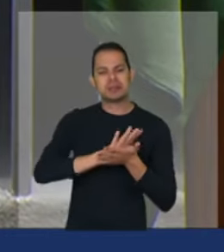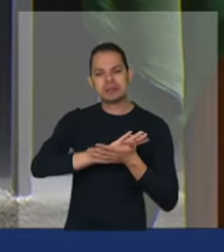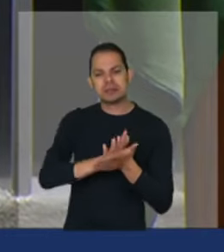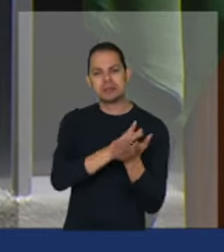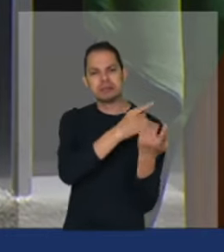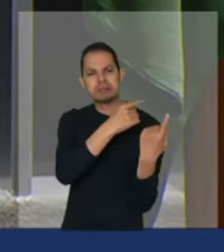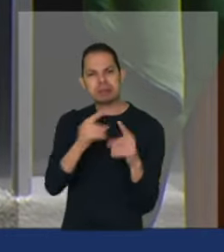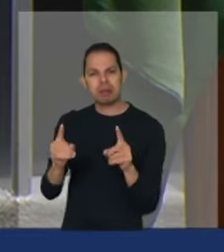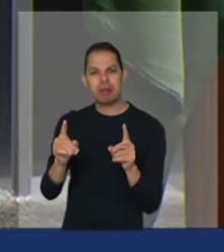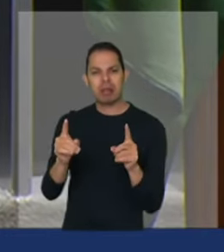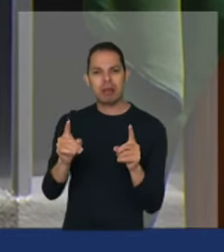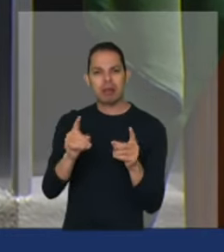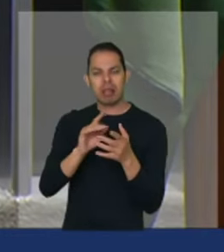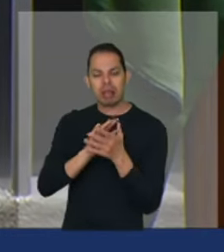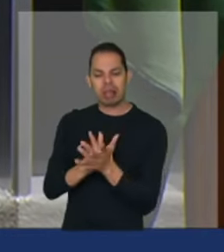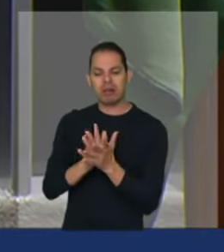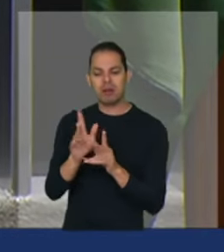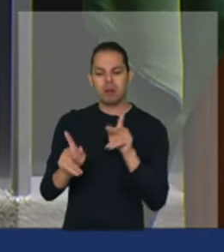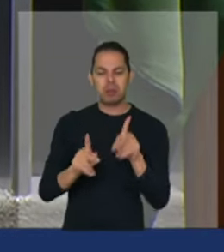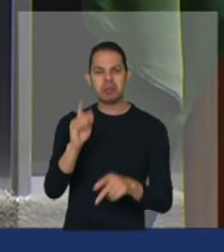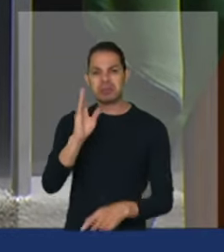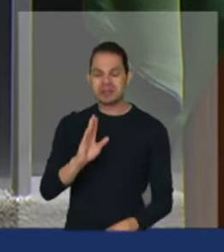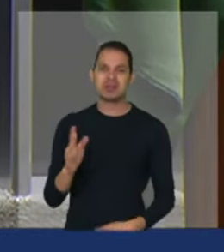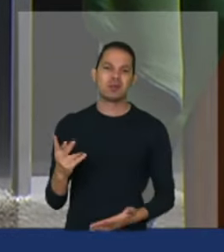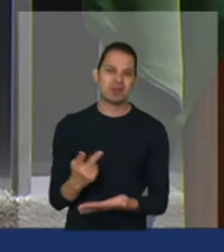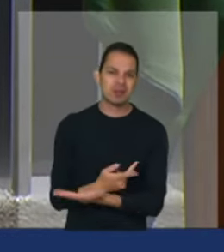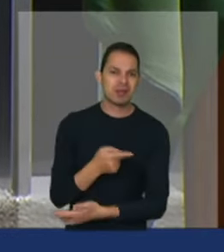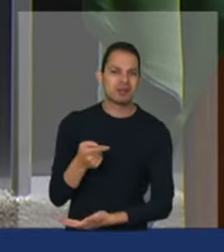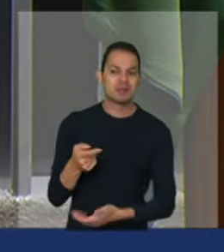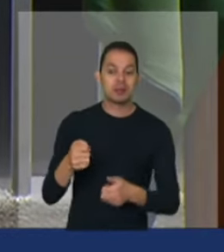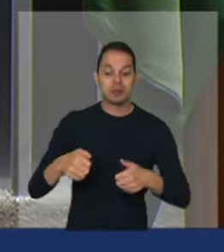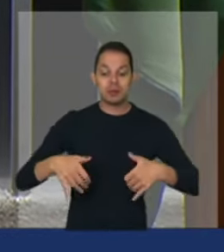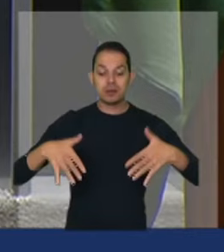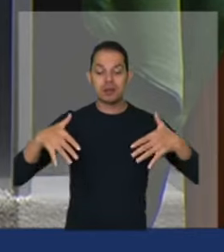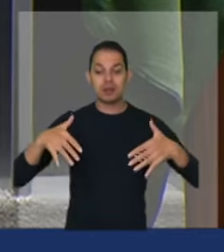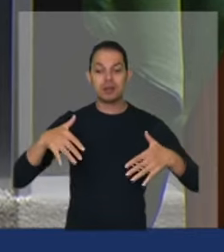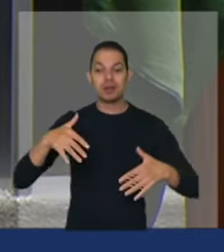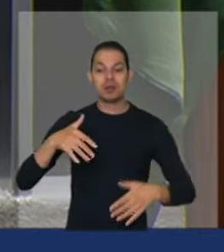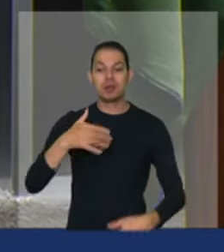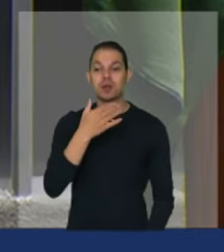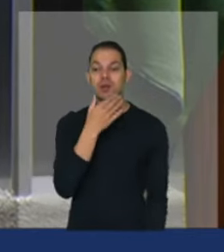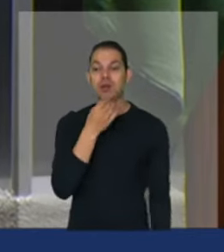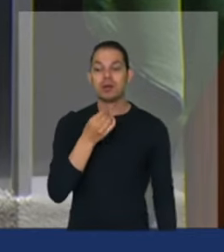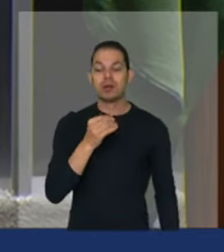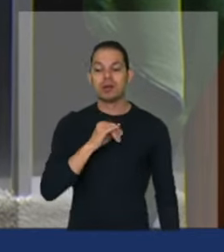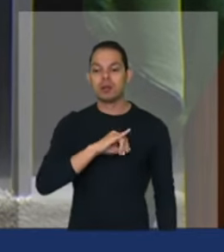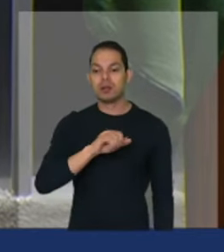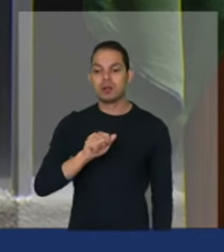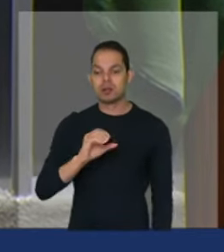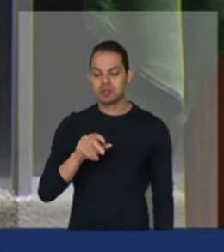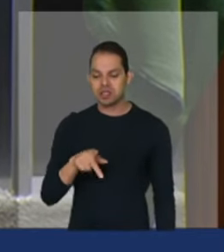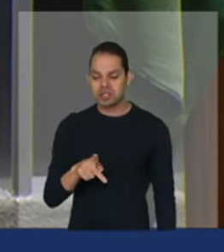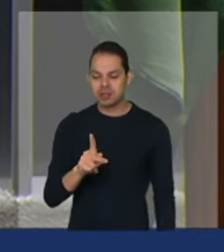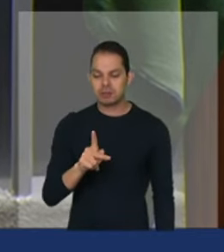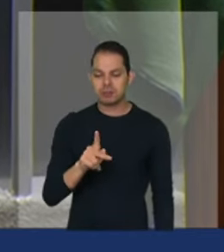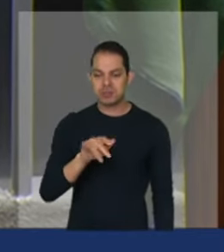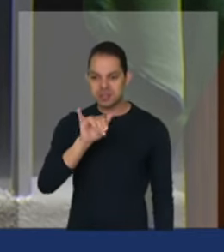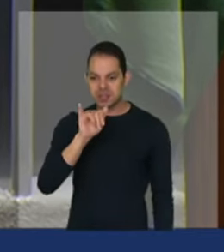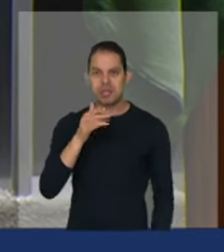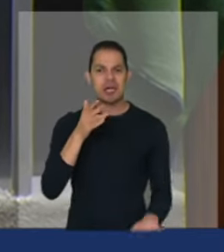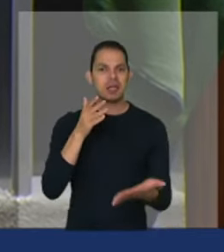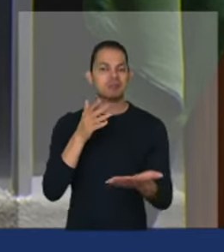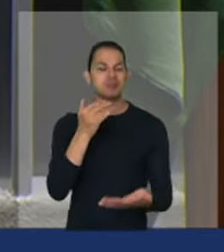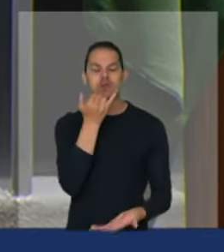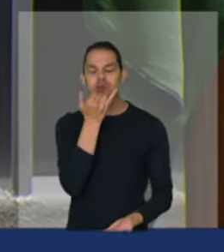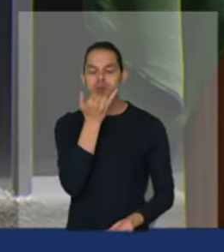neste plenário onde já CIR aprovou as privatizações dos Correios as